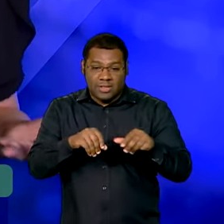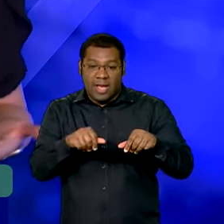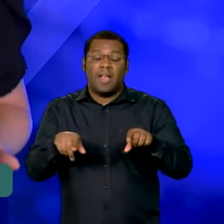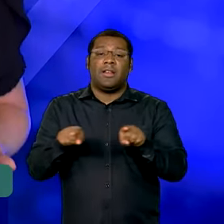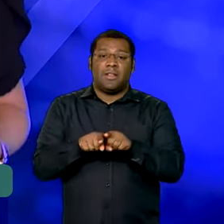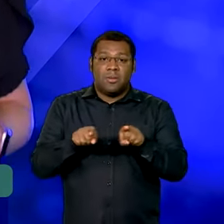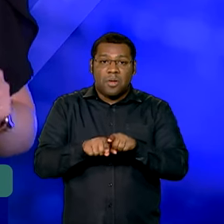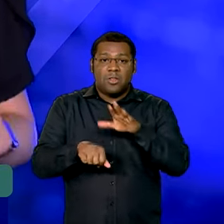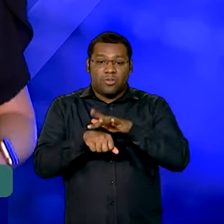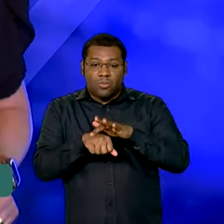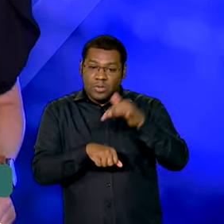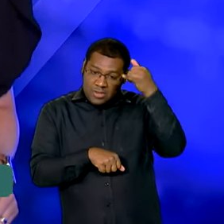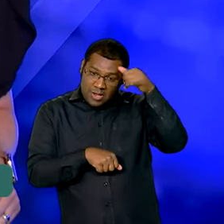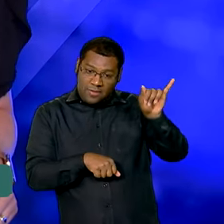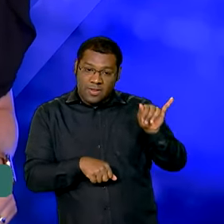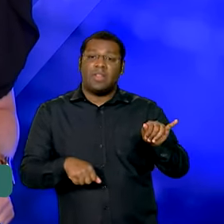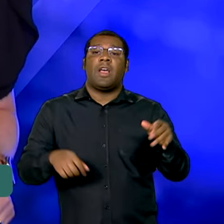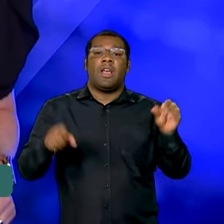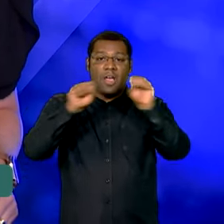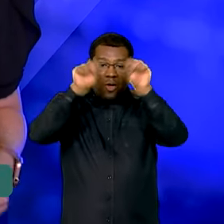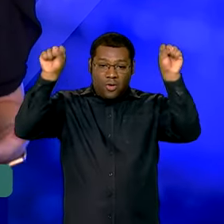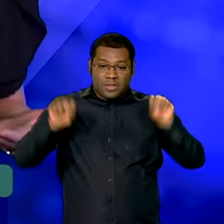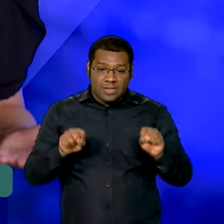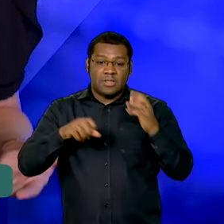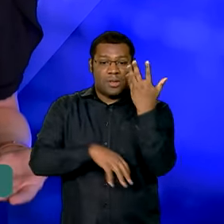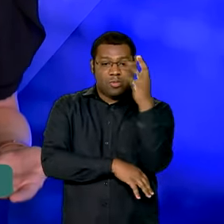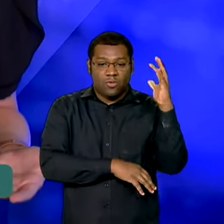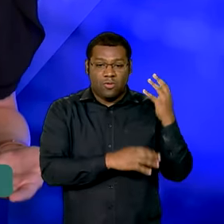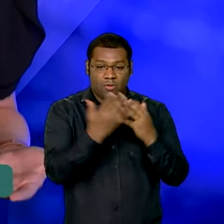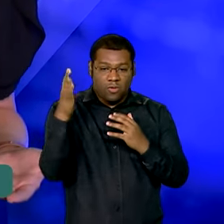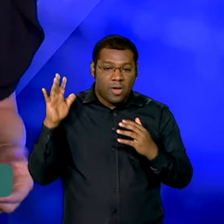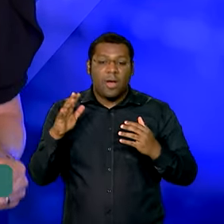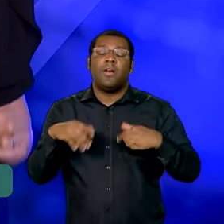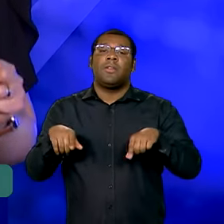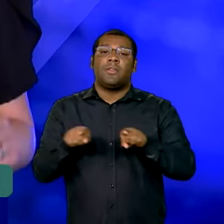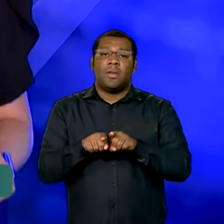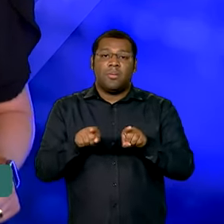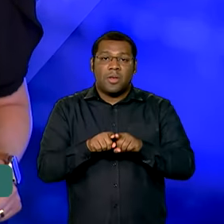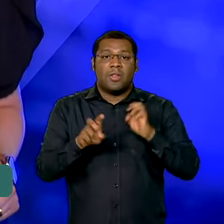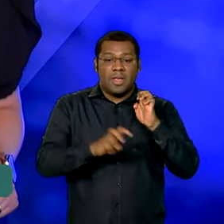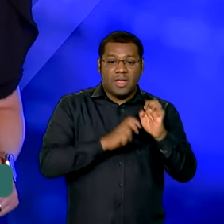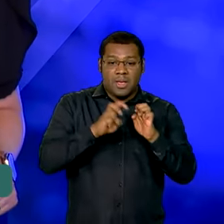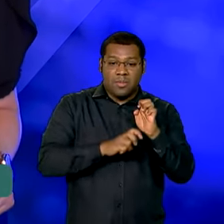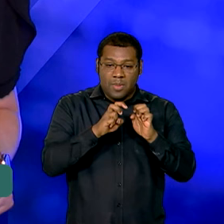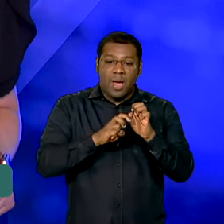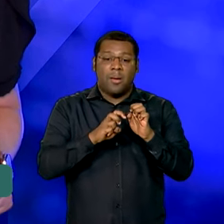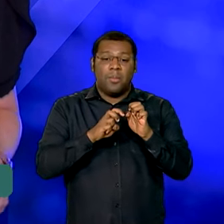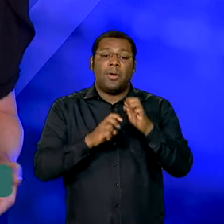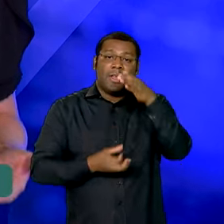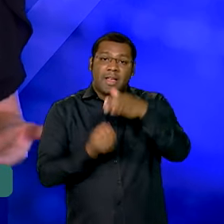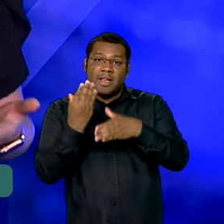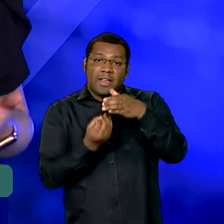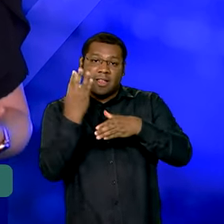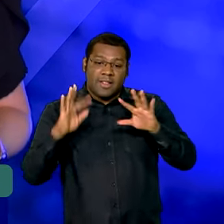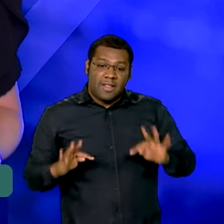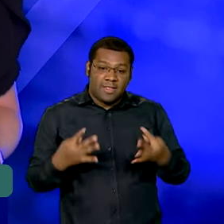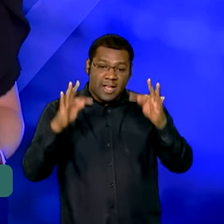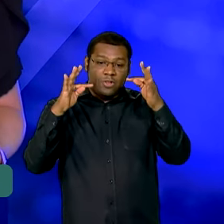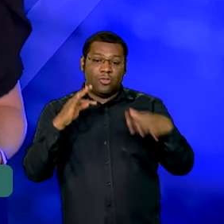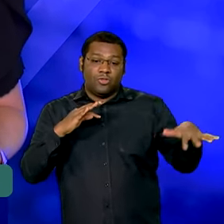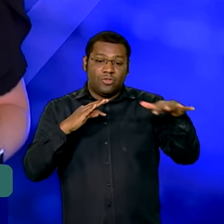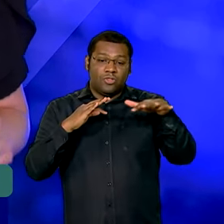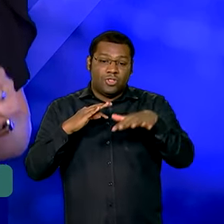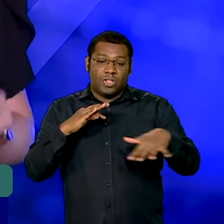pragas e doenças e sistemas agroflorestais. A empresa também atua na transferência de tecnologias para produtores